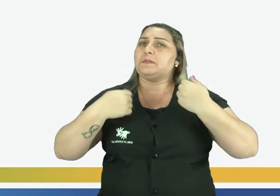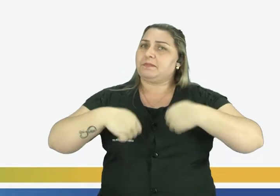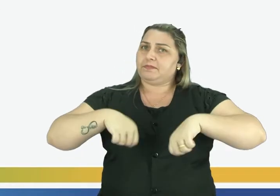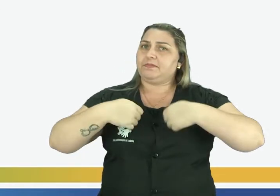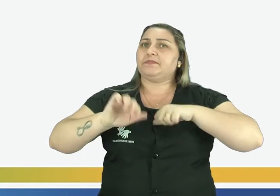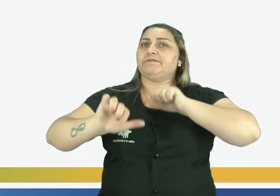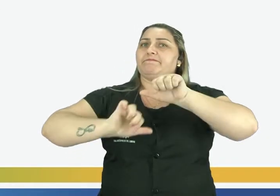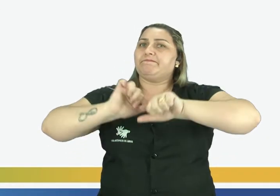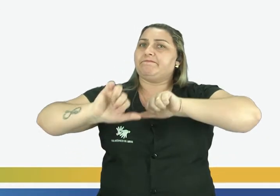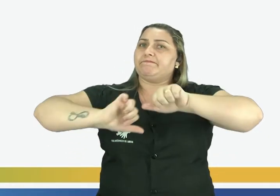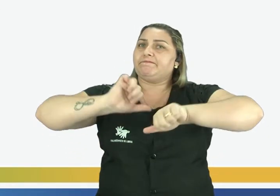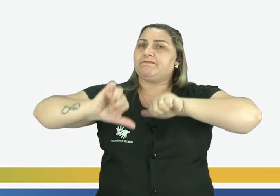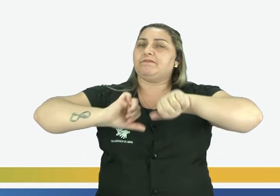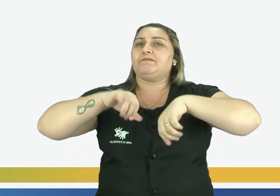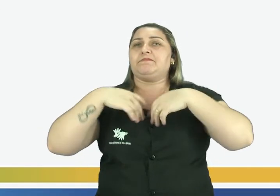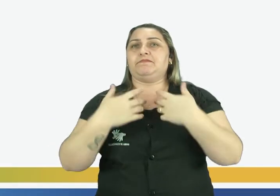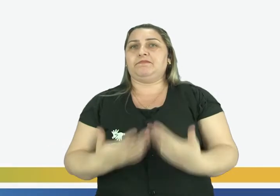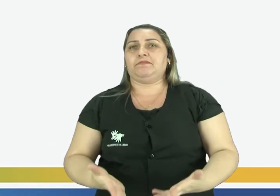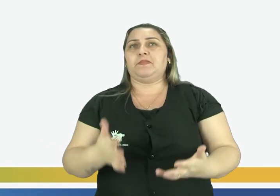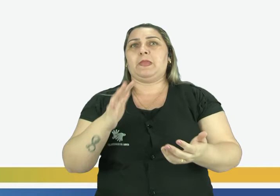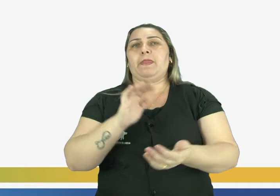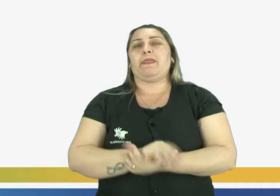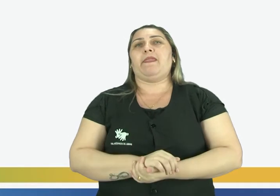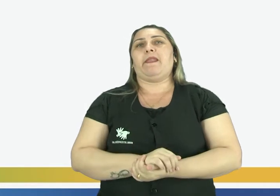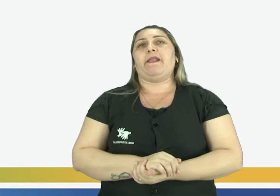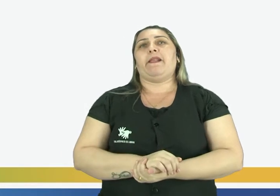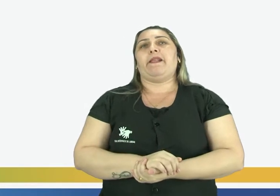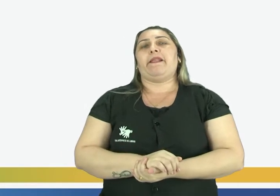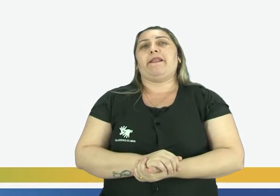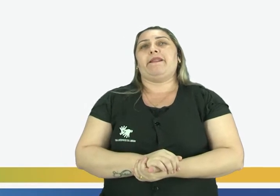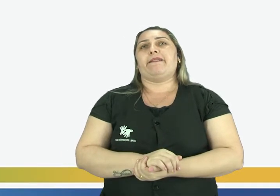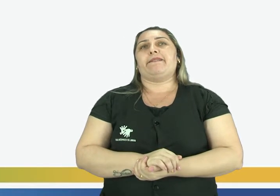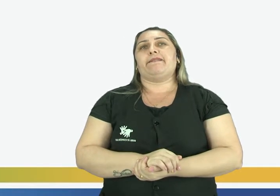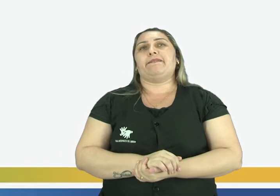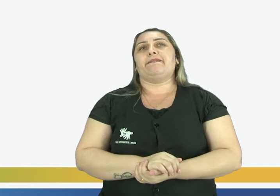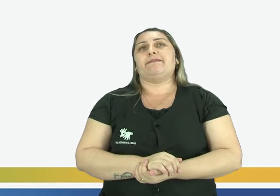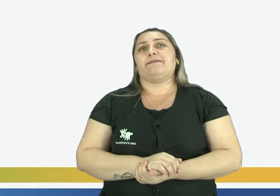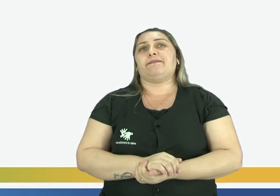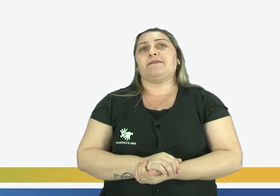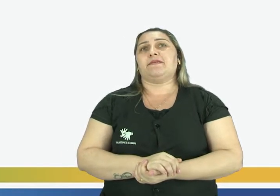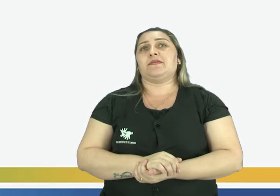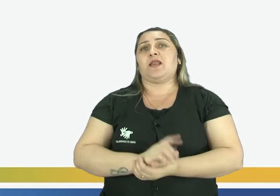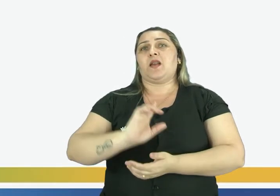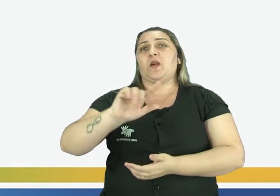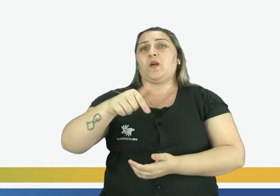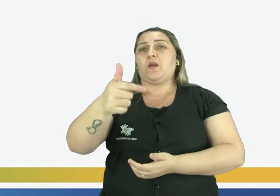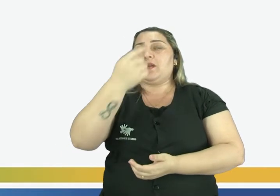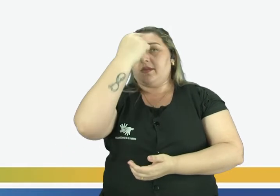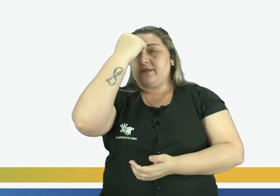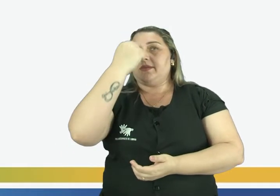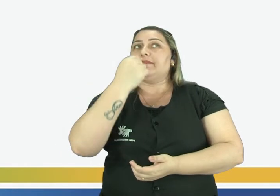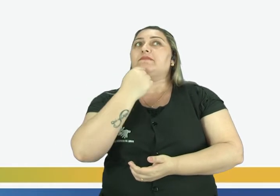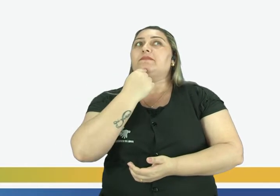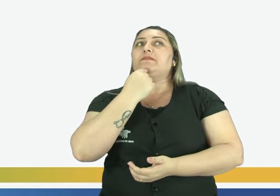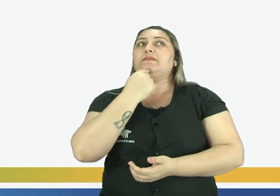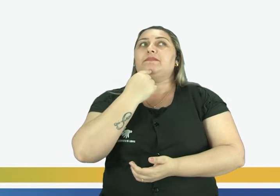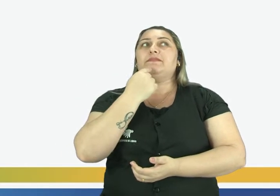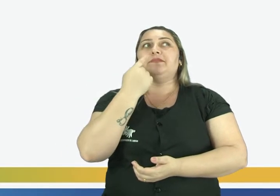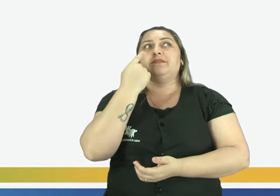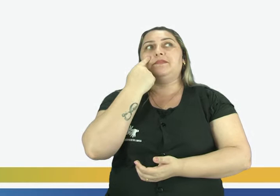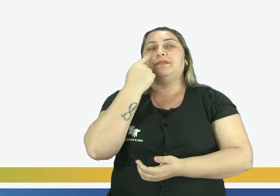Pela necessidade. Certo? E aí, outra imagem. Observem aqui.